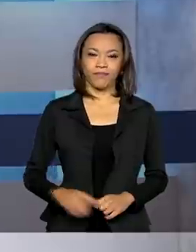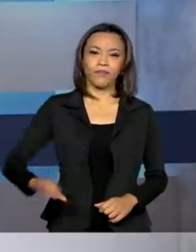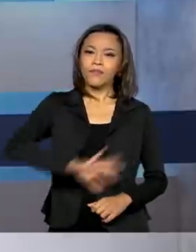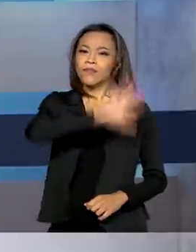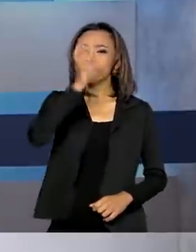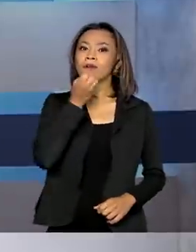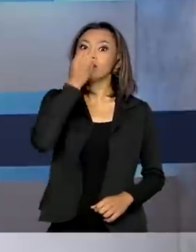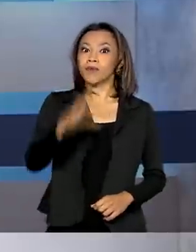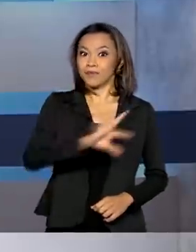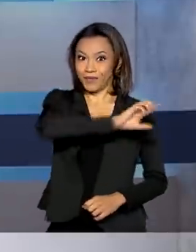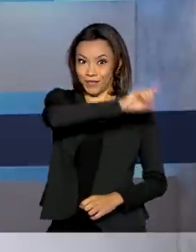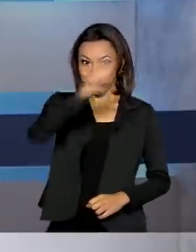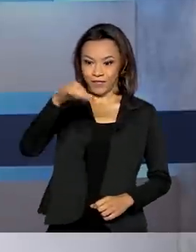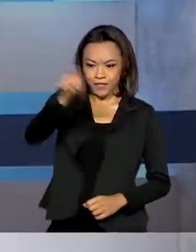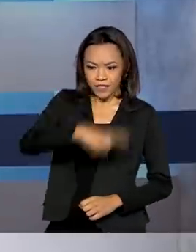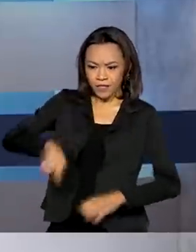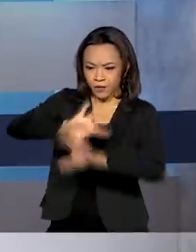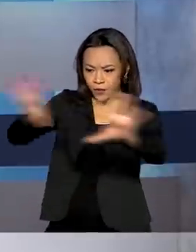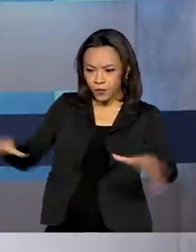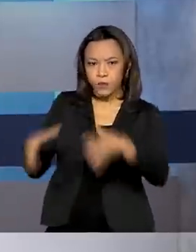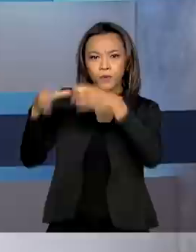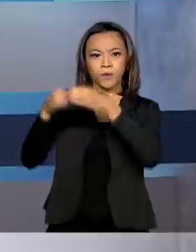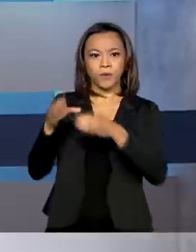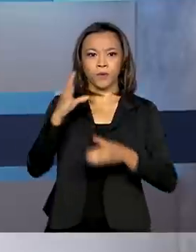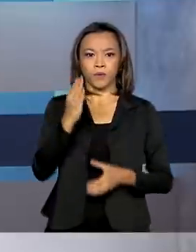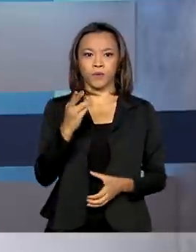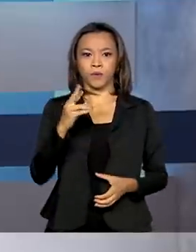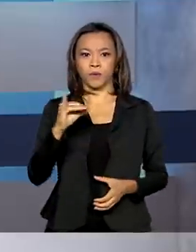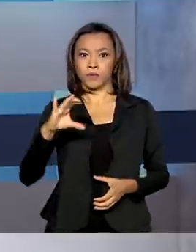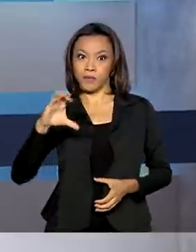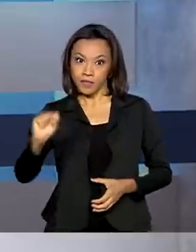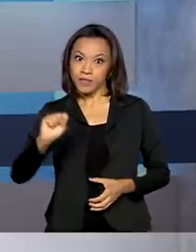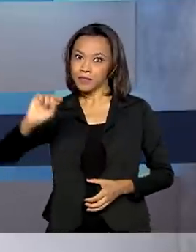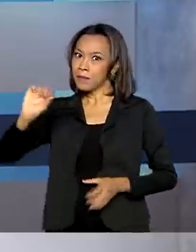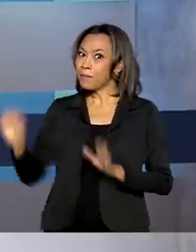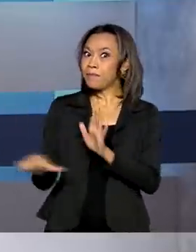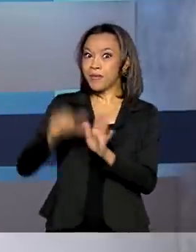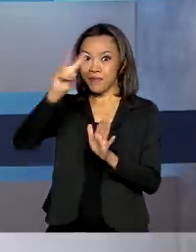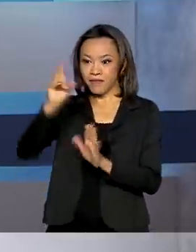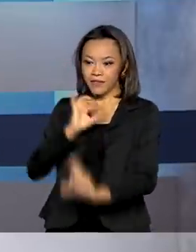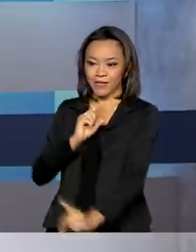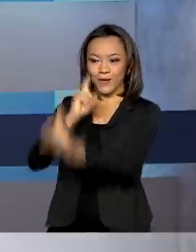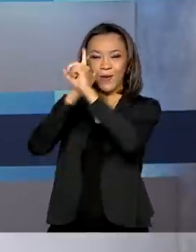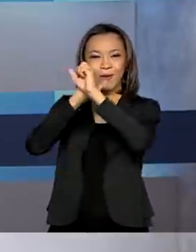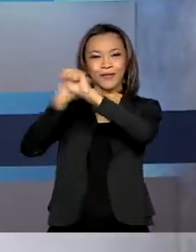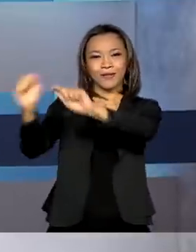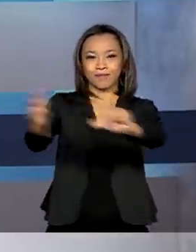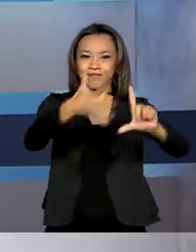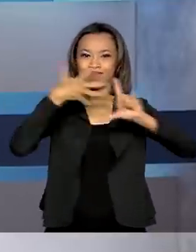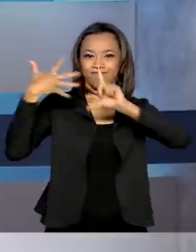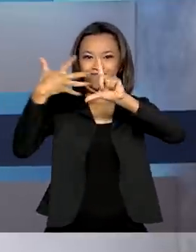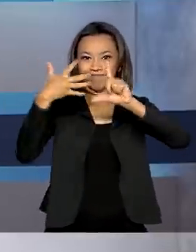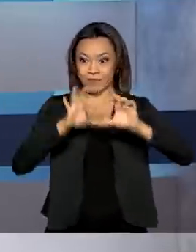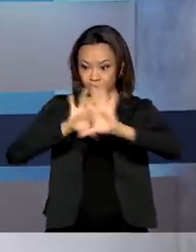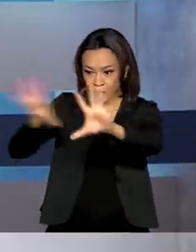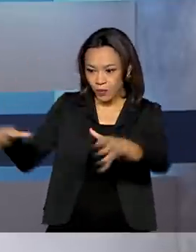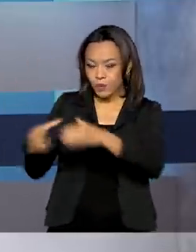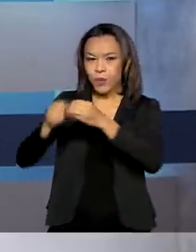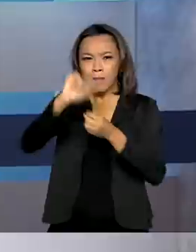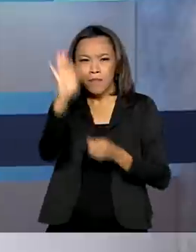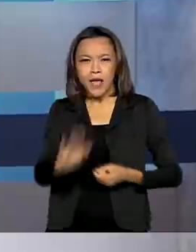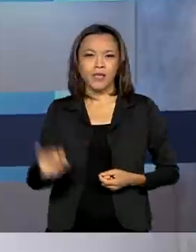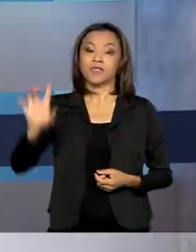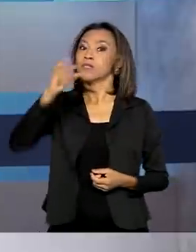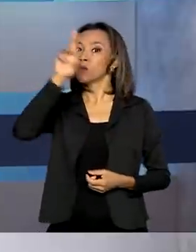Olá, bom dia! Líderes da cúpula do BRICS se encontram pela primeira vez de forma virtual. Grupo reúne Brasil,